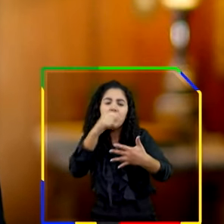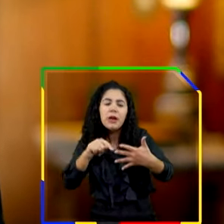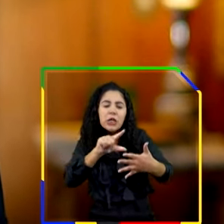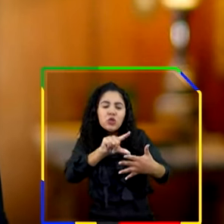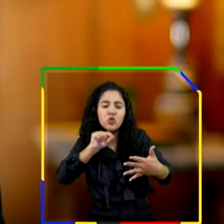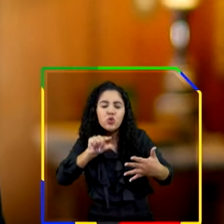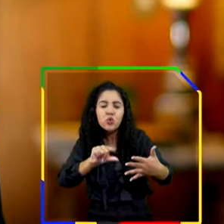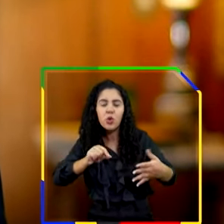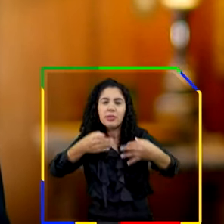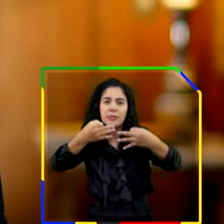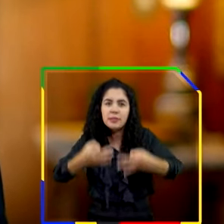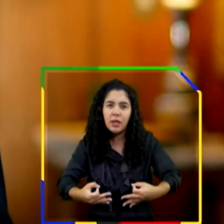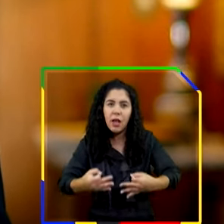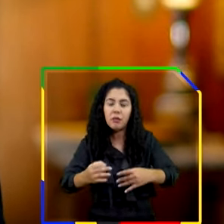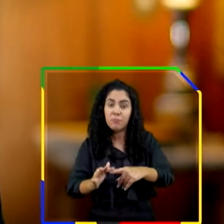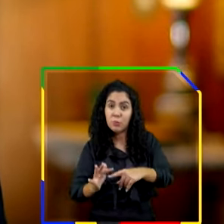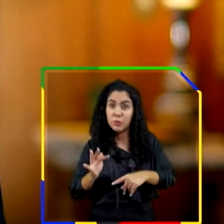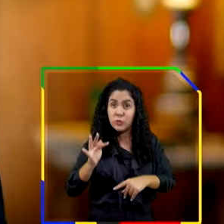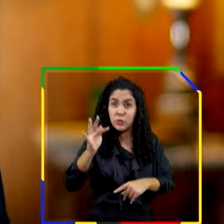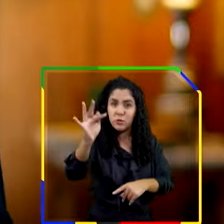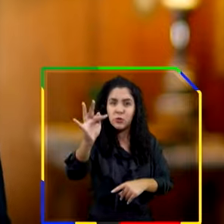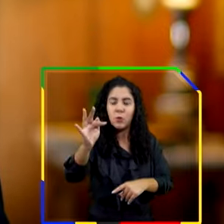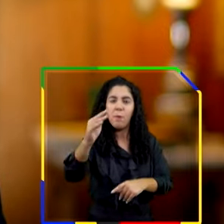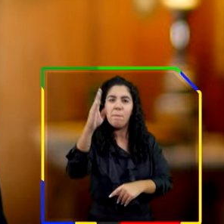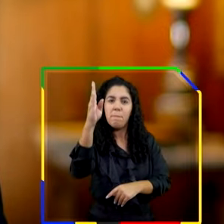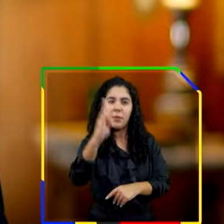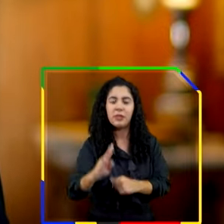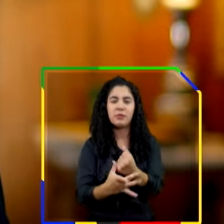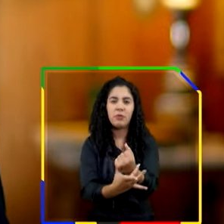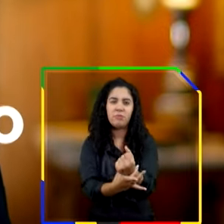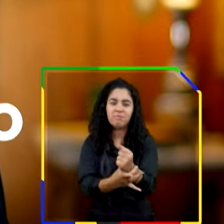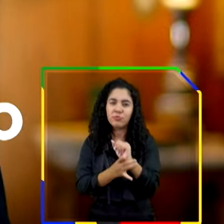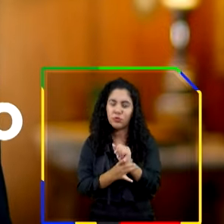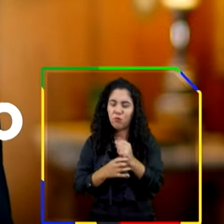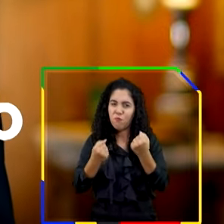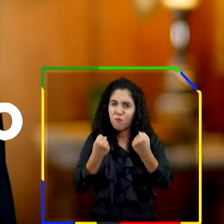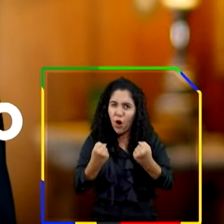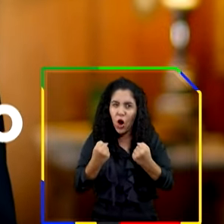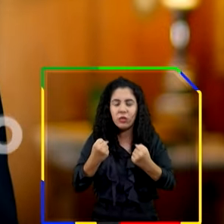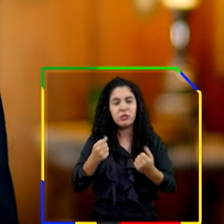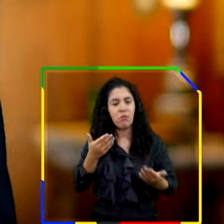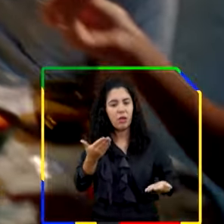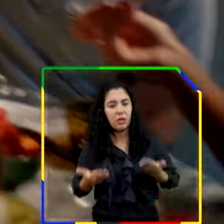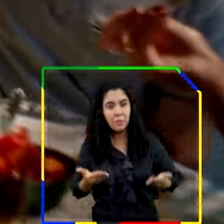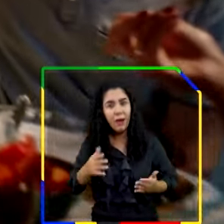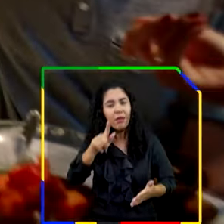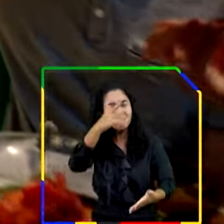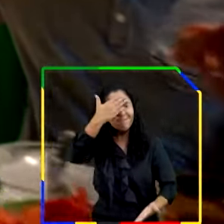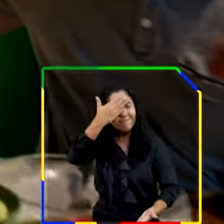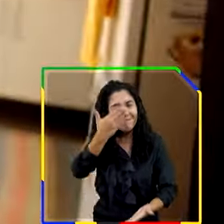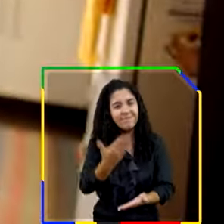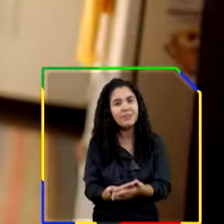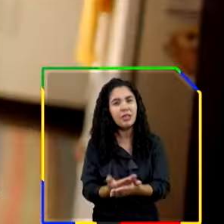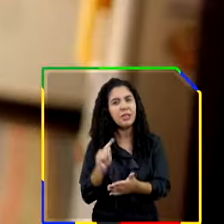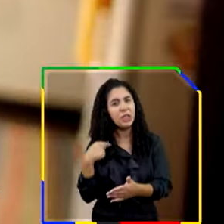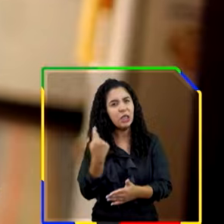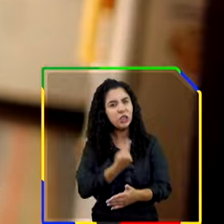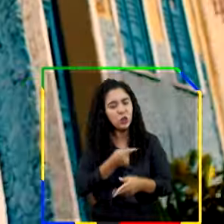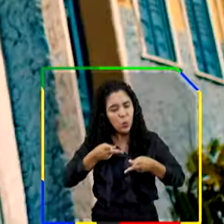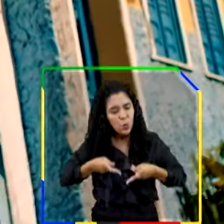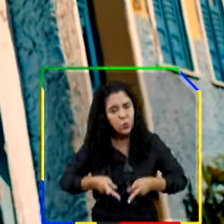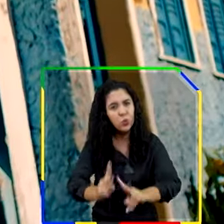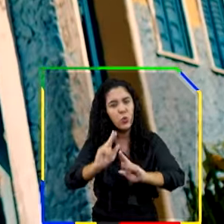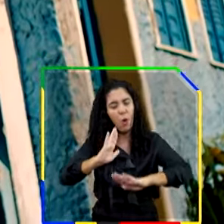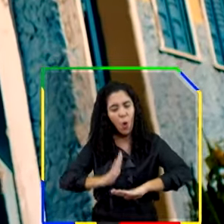porque garantirão um Brasil mais forte, mais justo e equilibrado amanhã. Tenho fé de que seguiremos